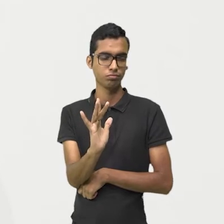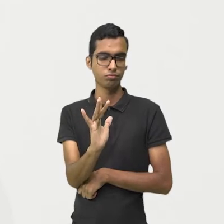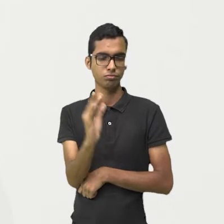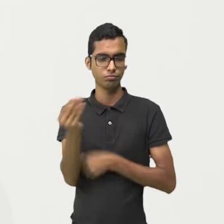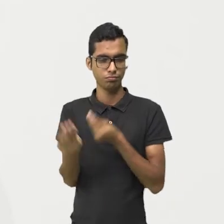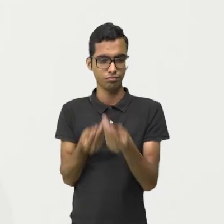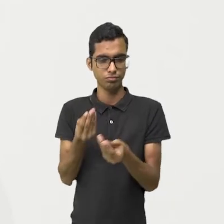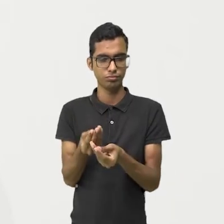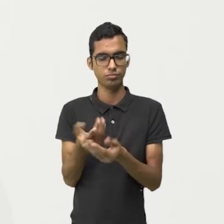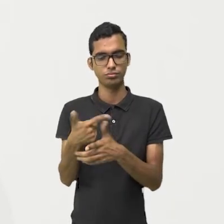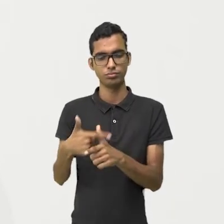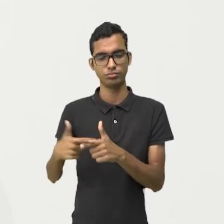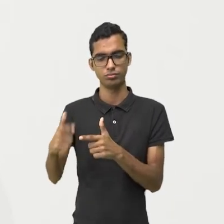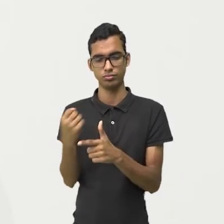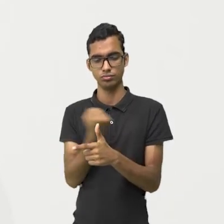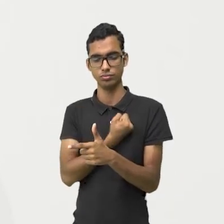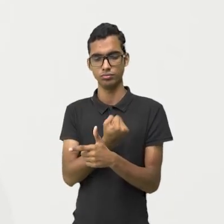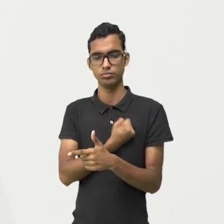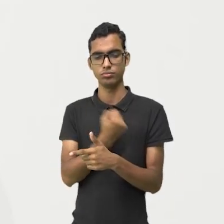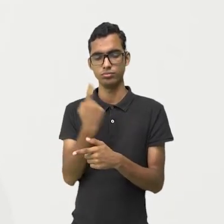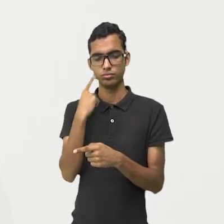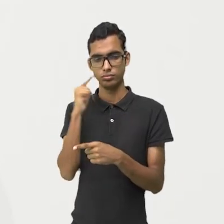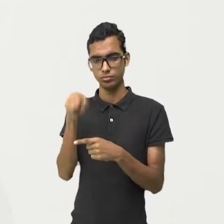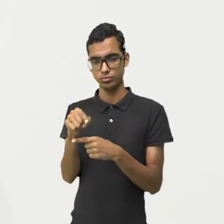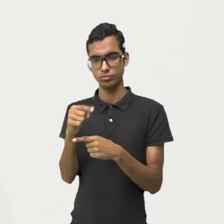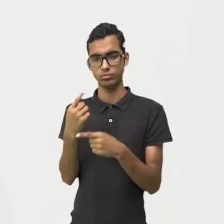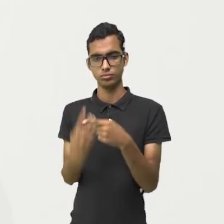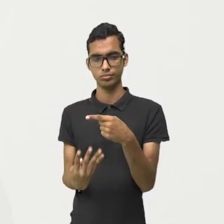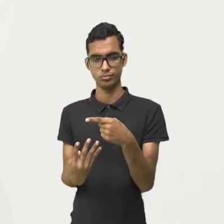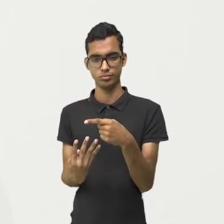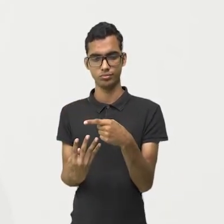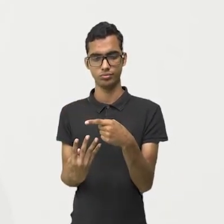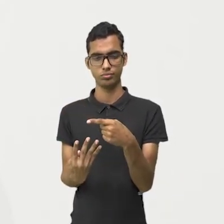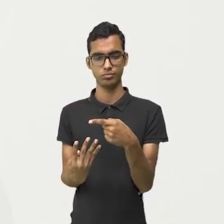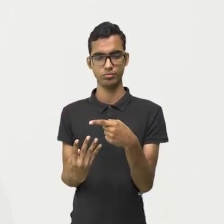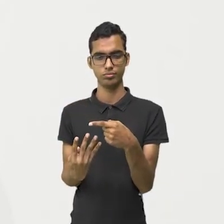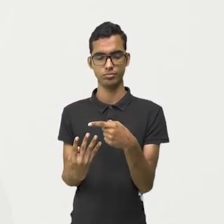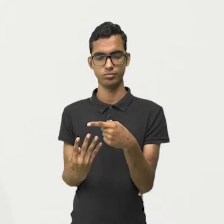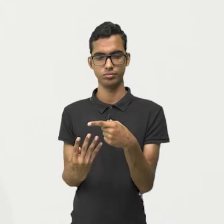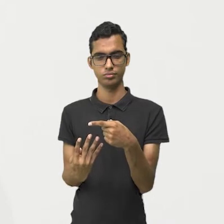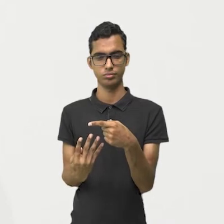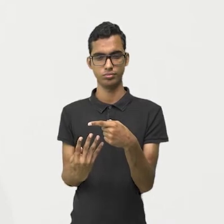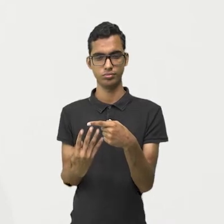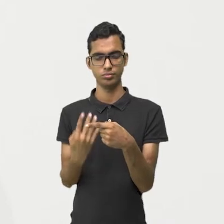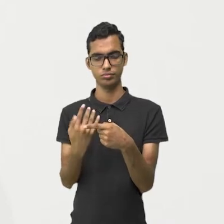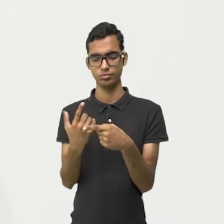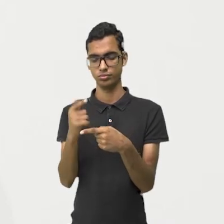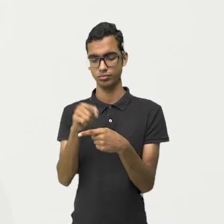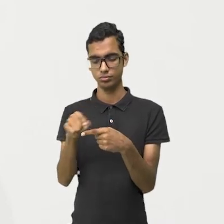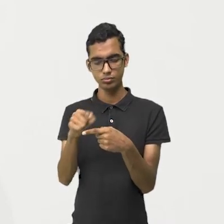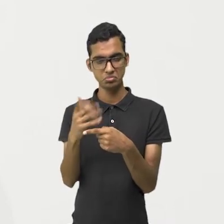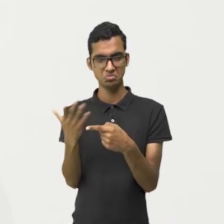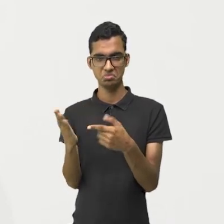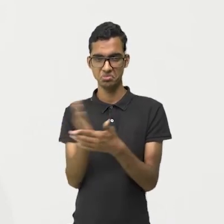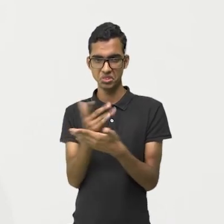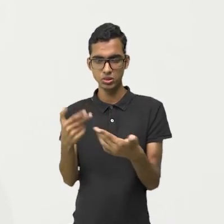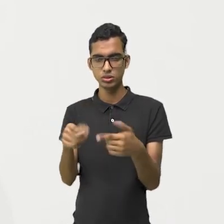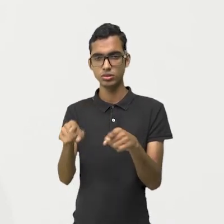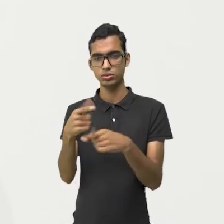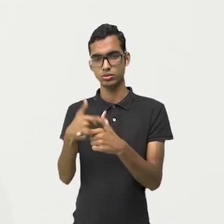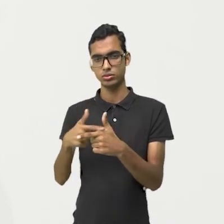é geral, dividido por 4. Olha, a tradução disso. Quarta parte é algo dividido por 4.